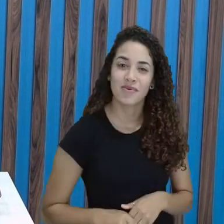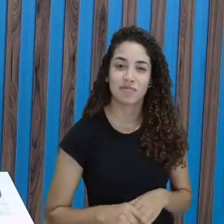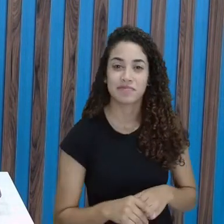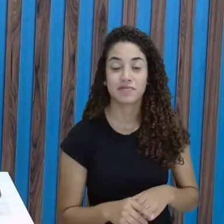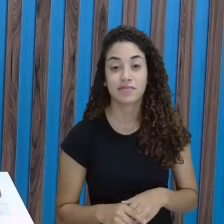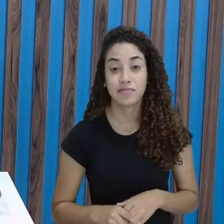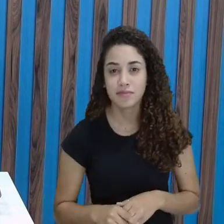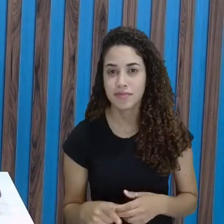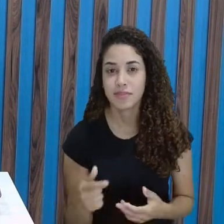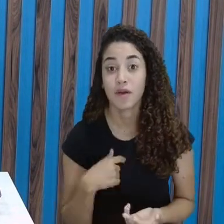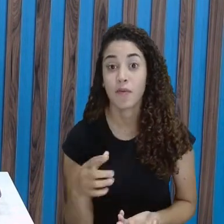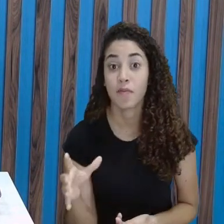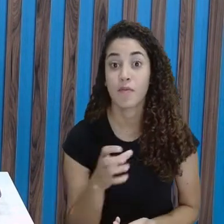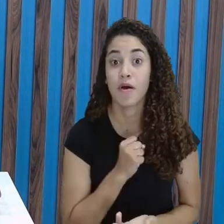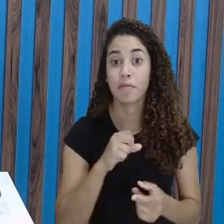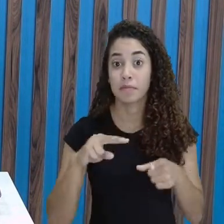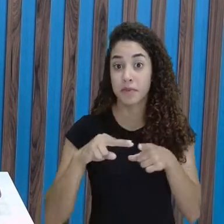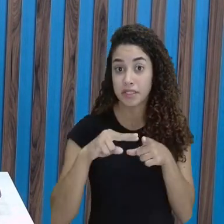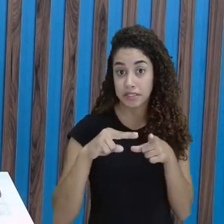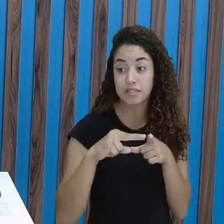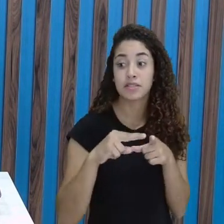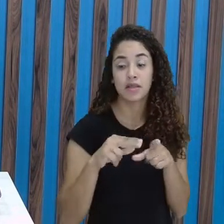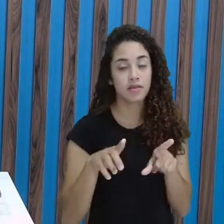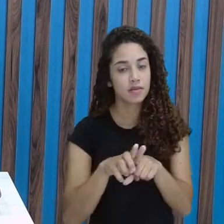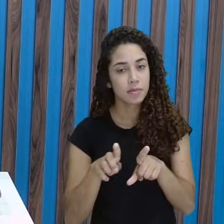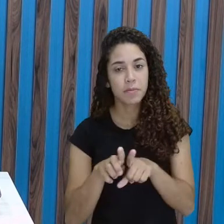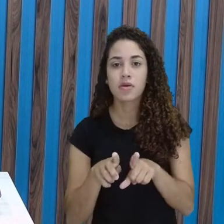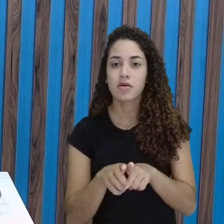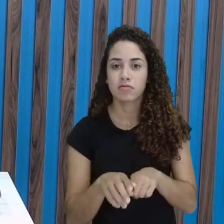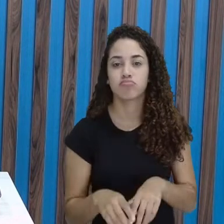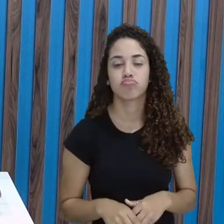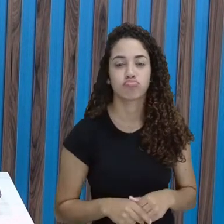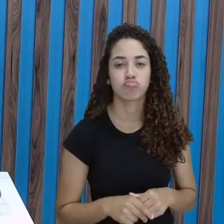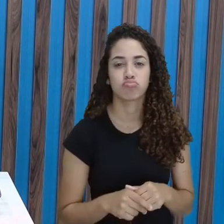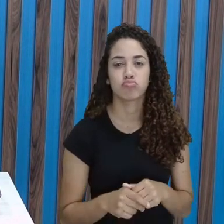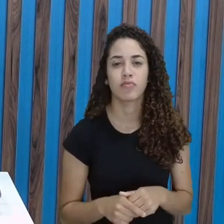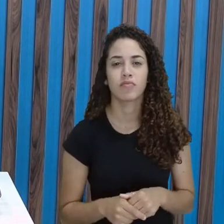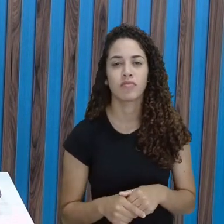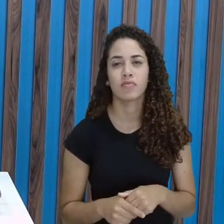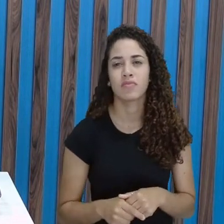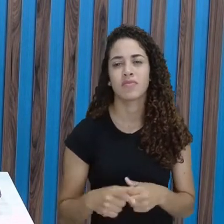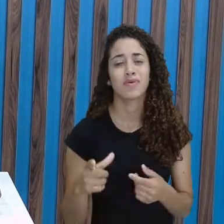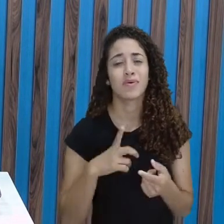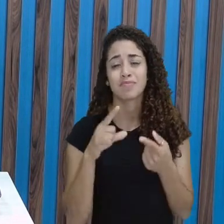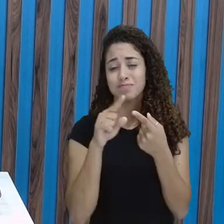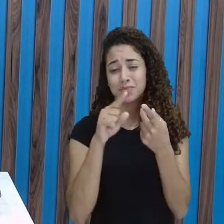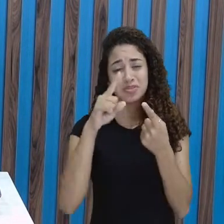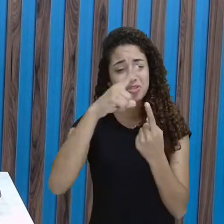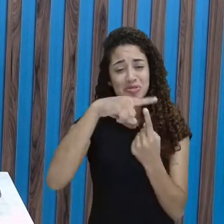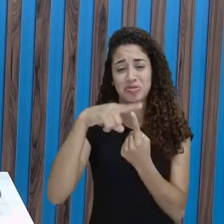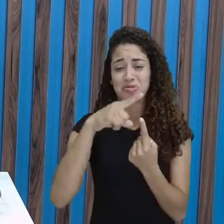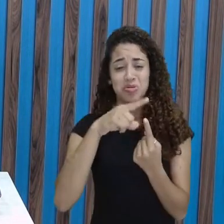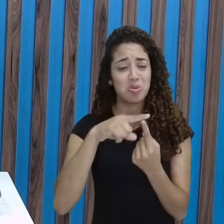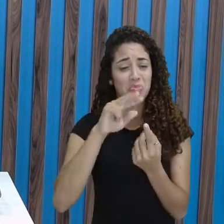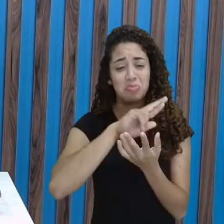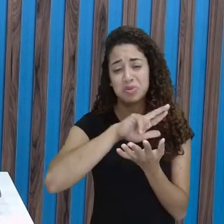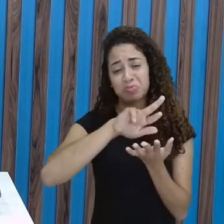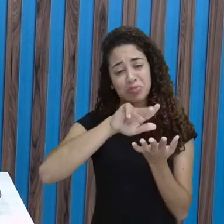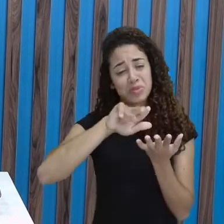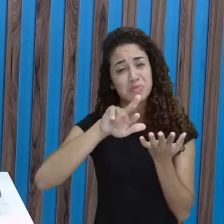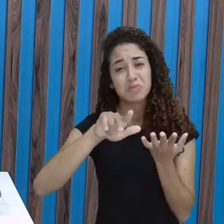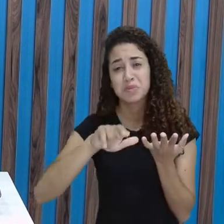vocês... Ah, eu amo pizza. Eu gosto muito de pizza, gente. Marguerita, três queijos, pizza